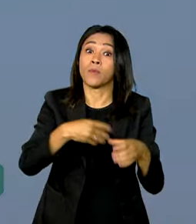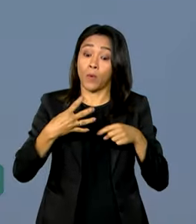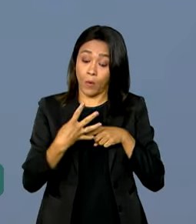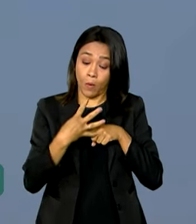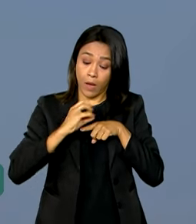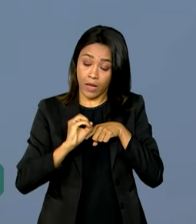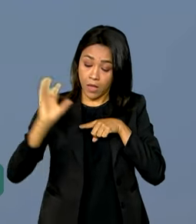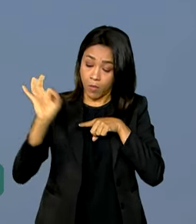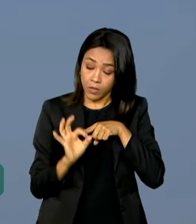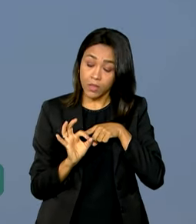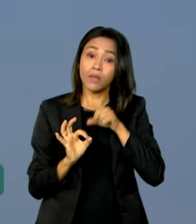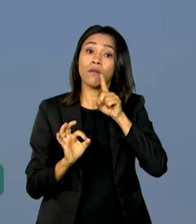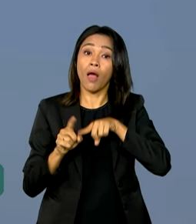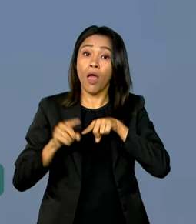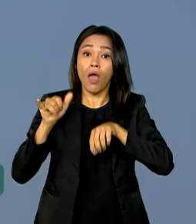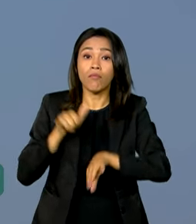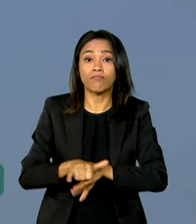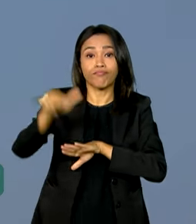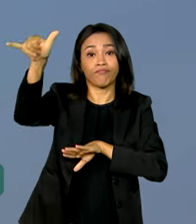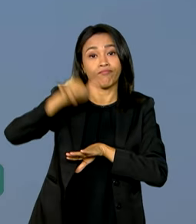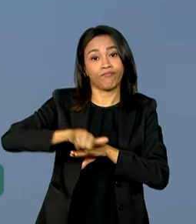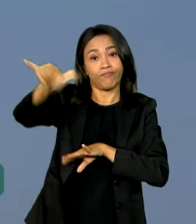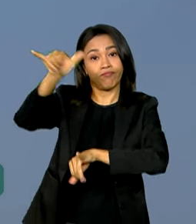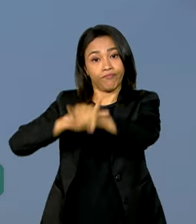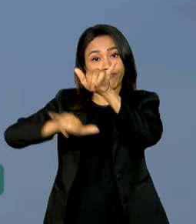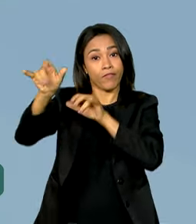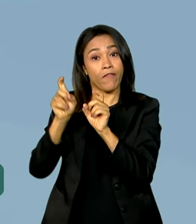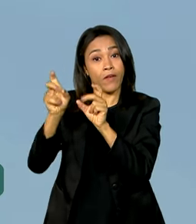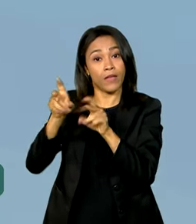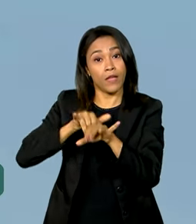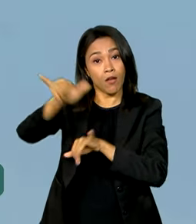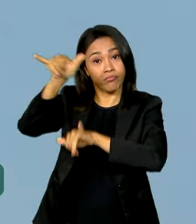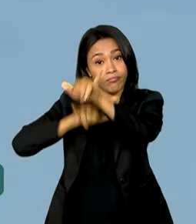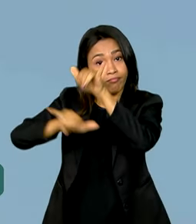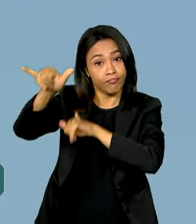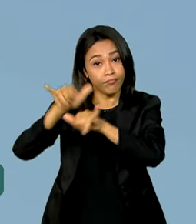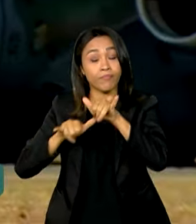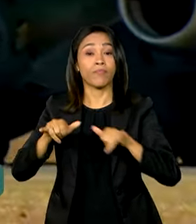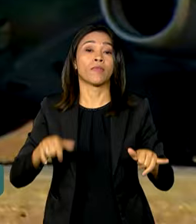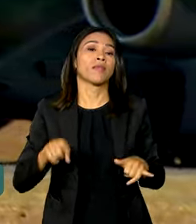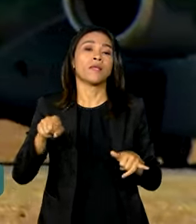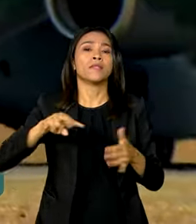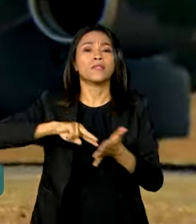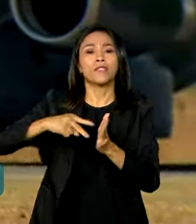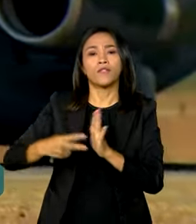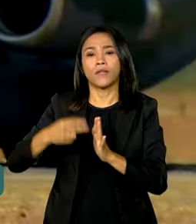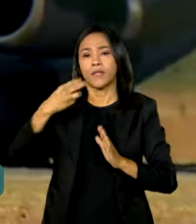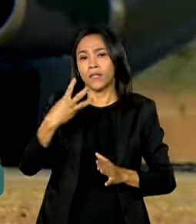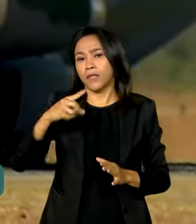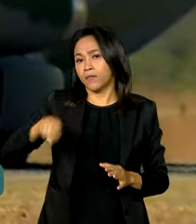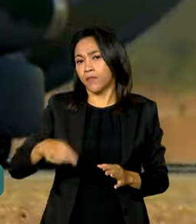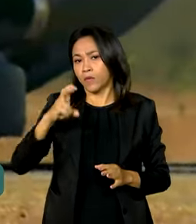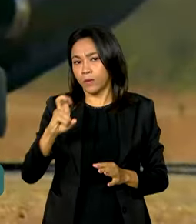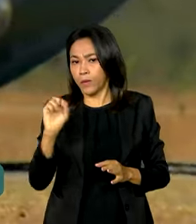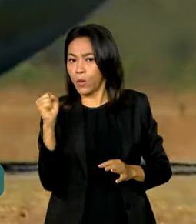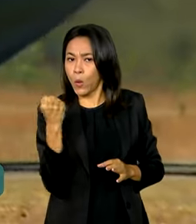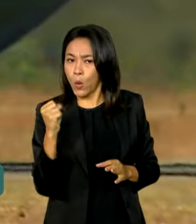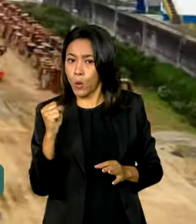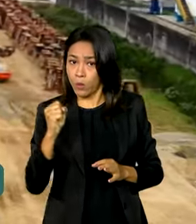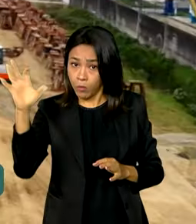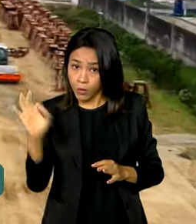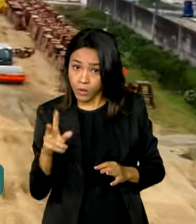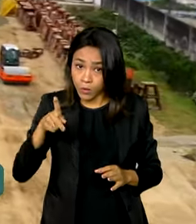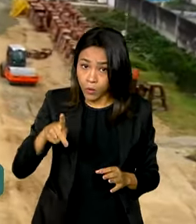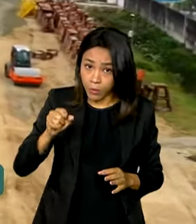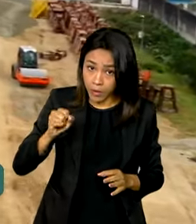exportações são de aeronaves. De acordo com o governo, o setor representa 3,58% do produto interno bruto